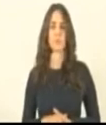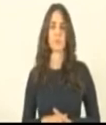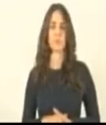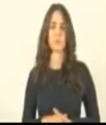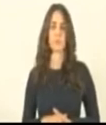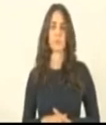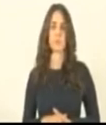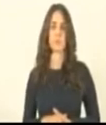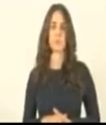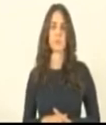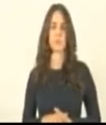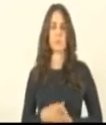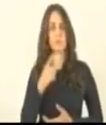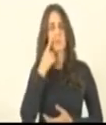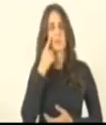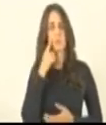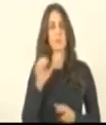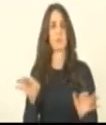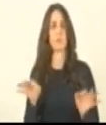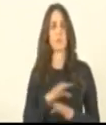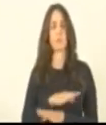Vamos lá, para a gente poder encerrar a votação.